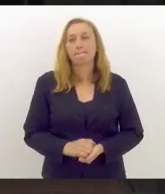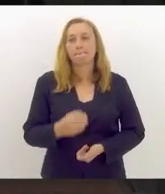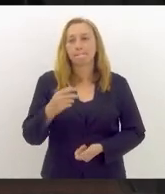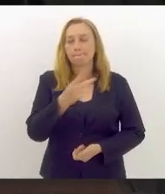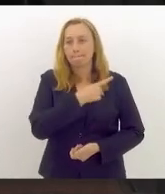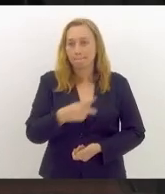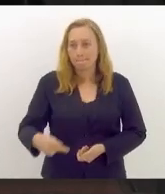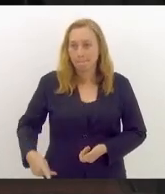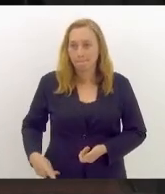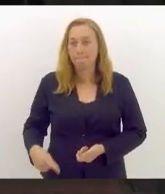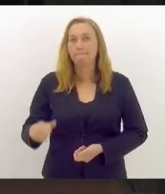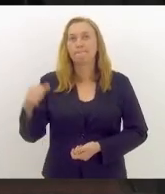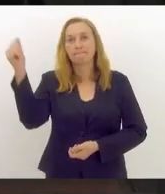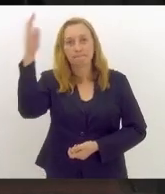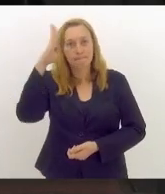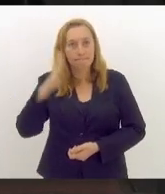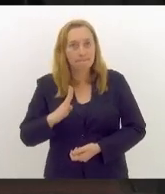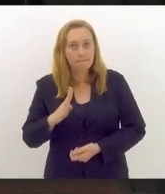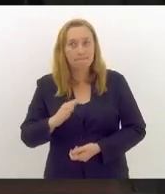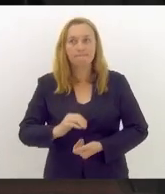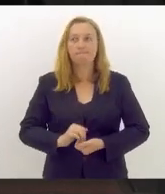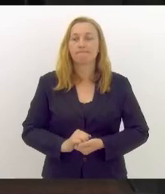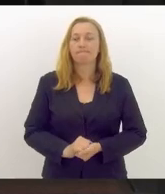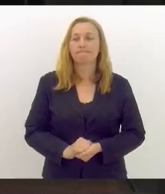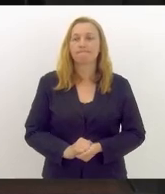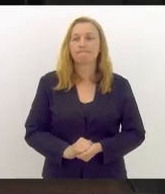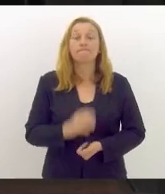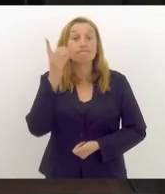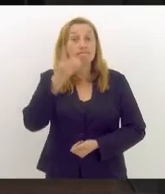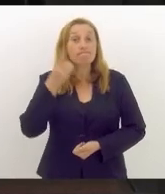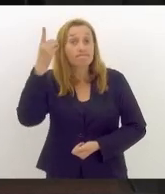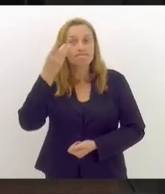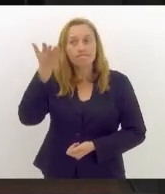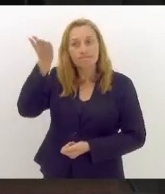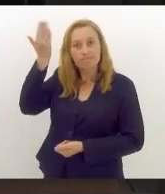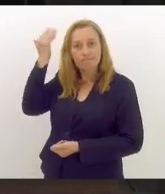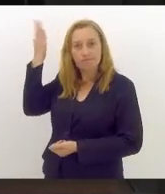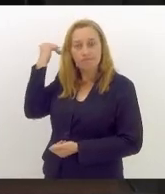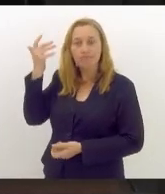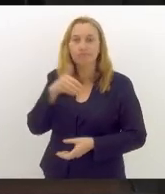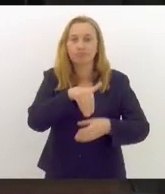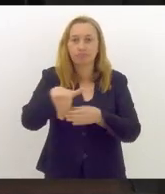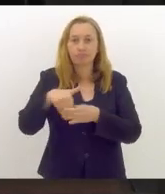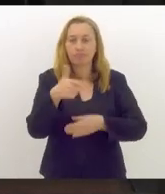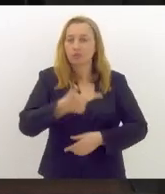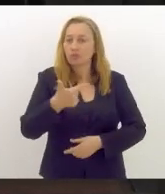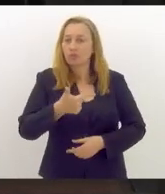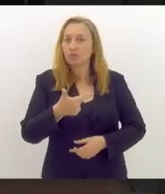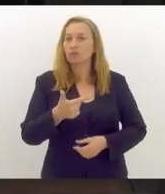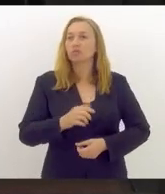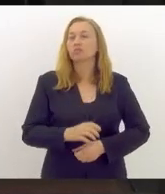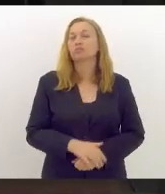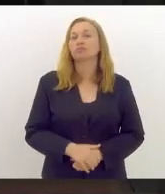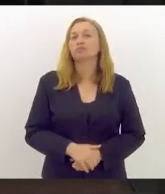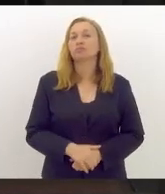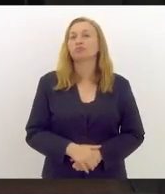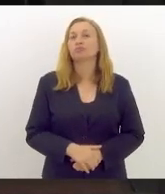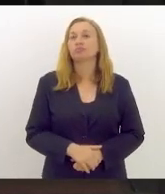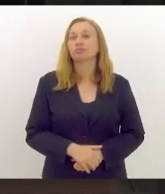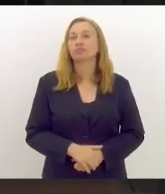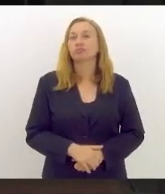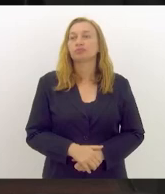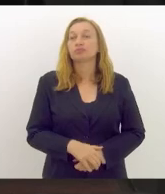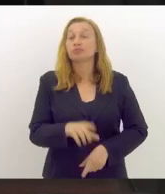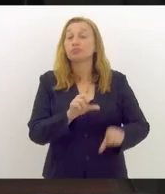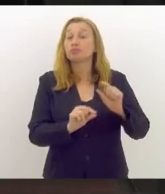presidenciais no Brasil, no domingo passado, votação do segundo turno, quando, por